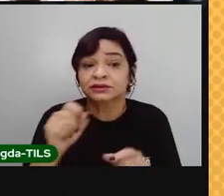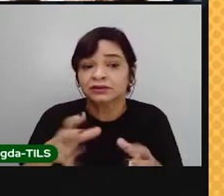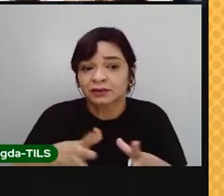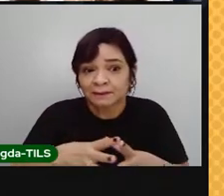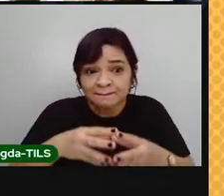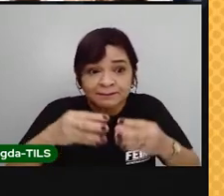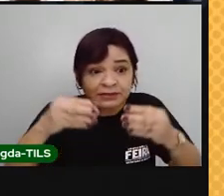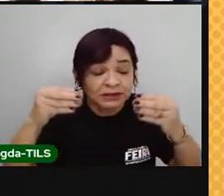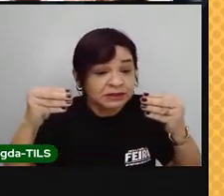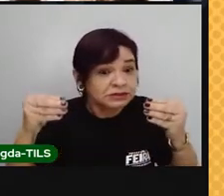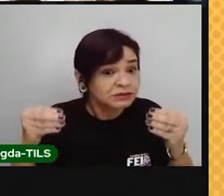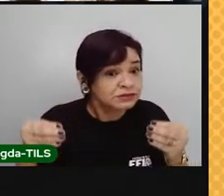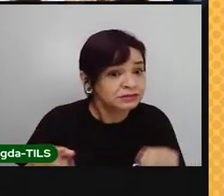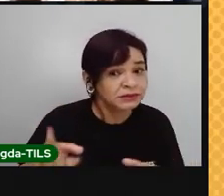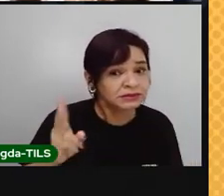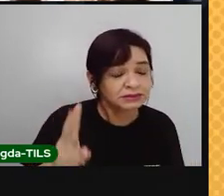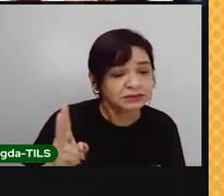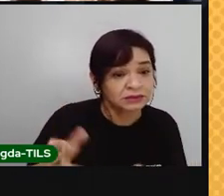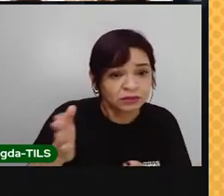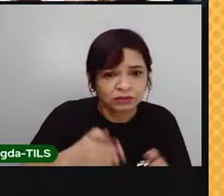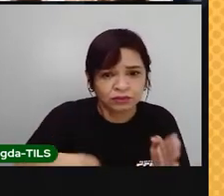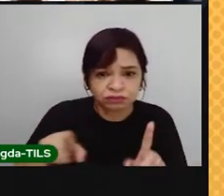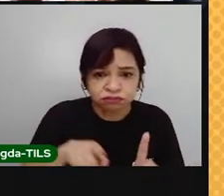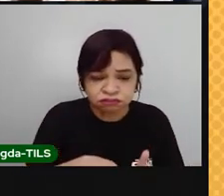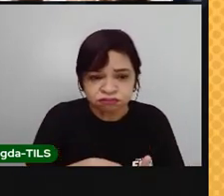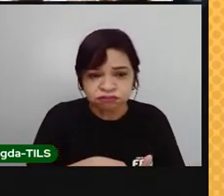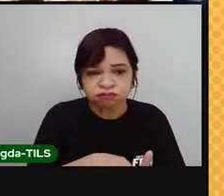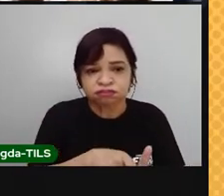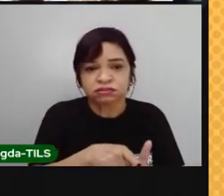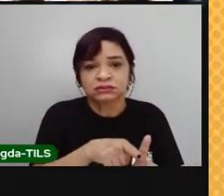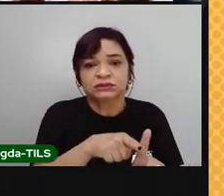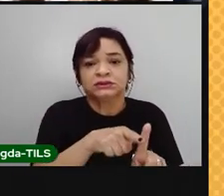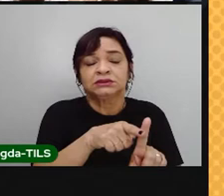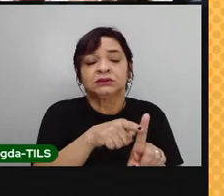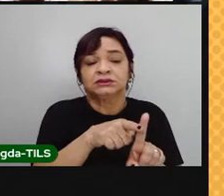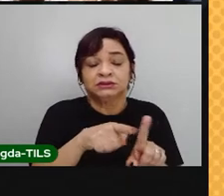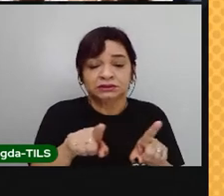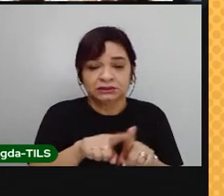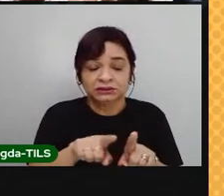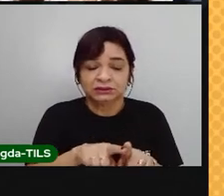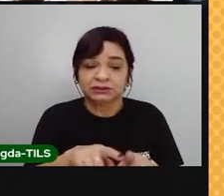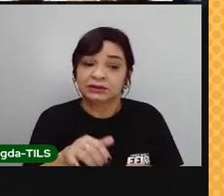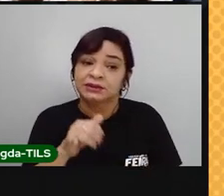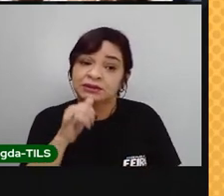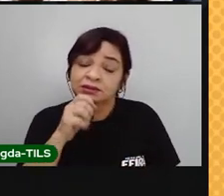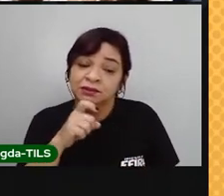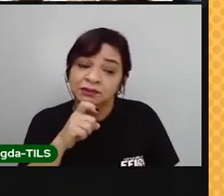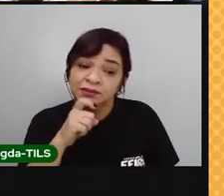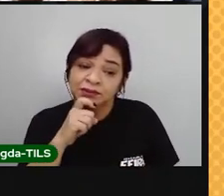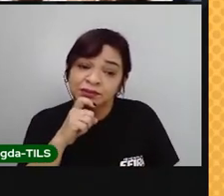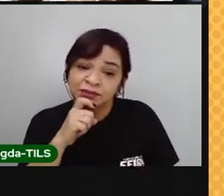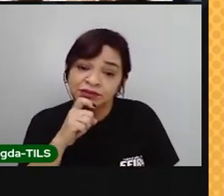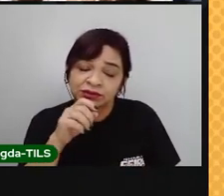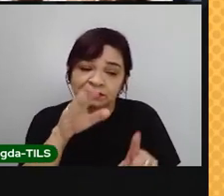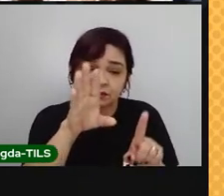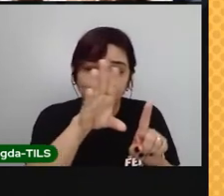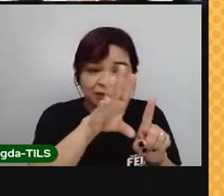Os oceanos esquentaram. Por esse motivo, a quantidade de gelo diminuiu e o nível do mar subiu.